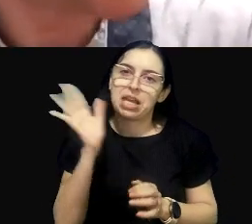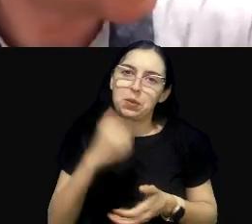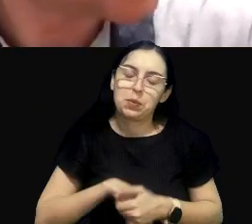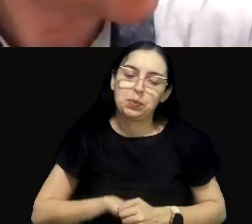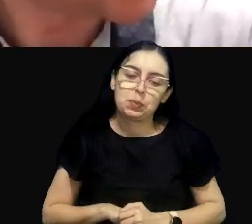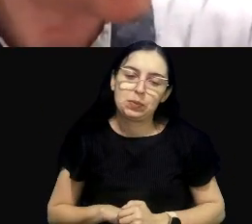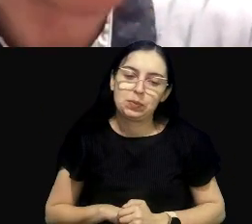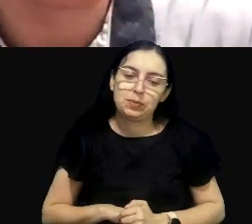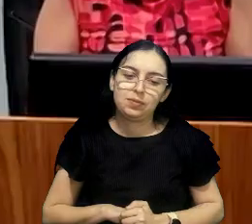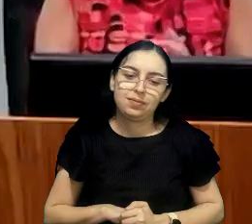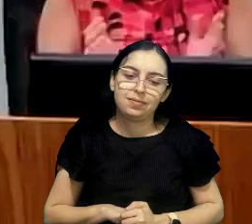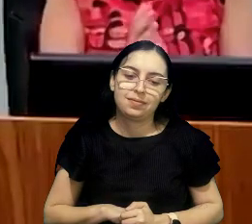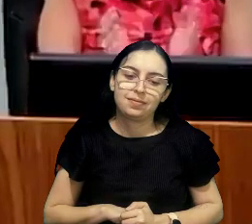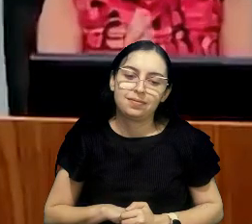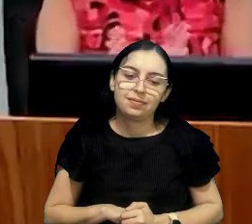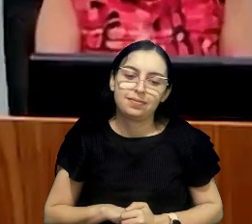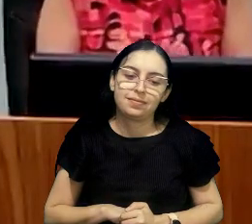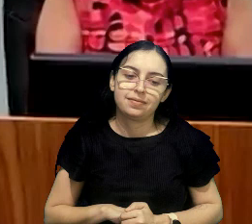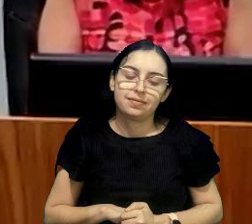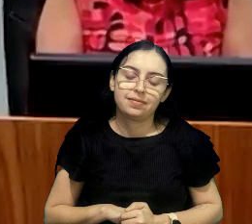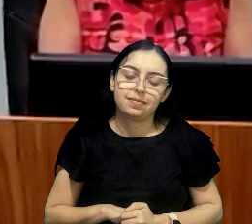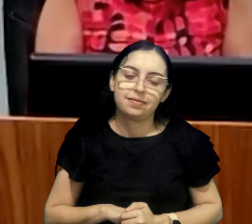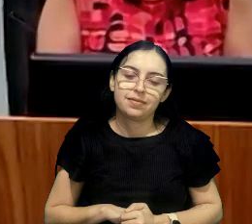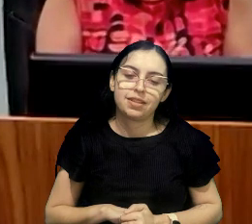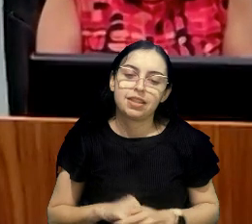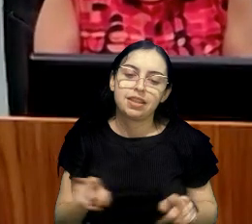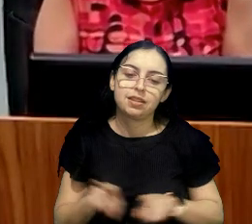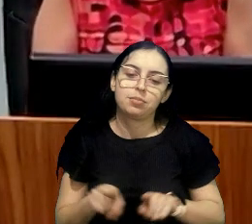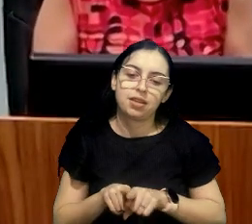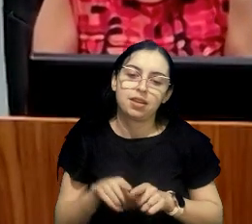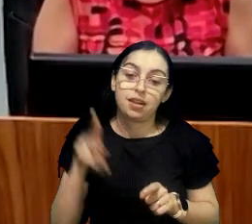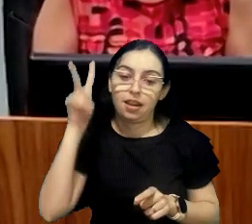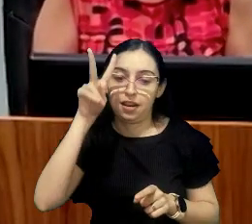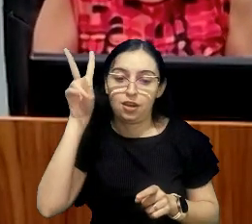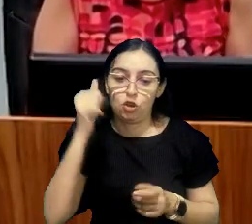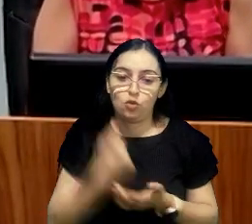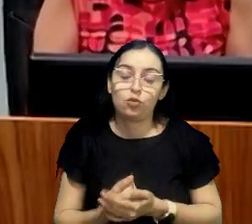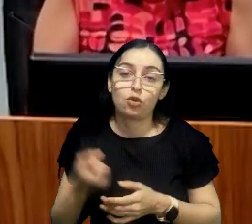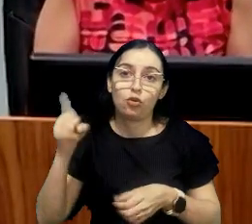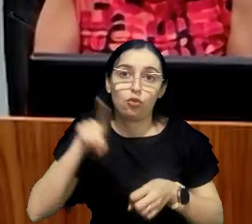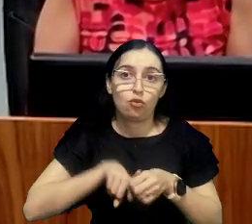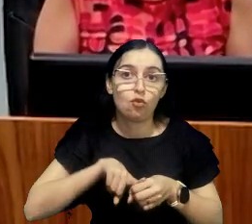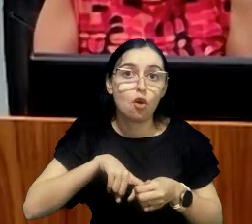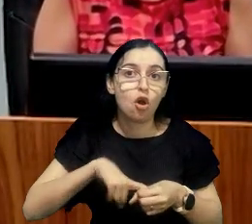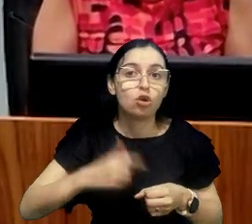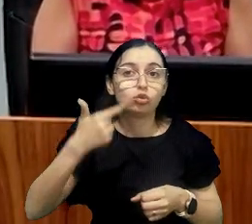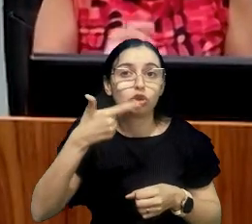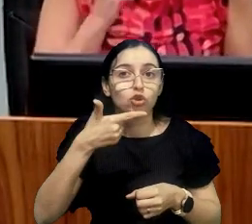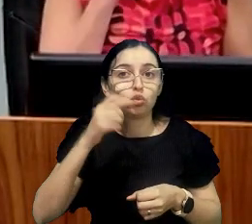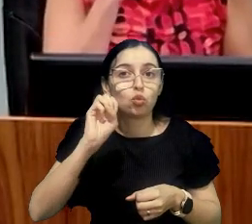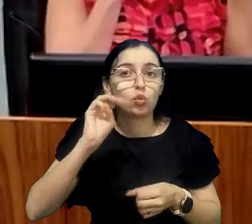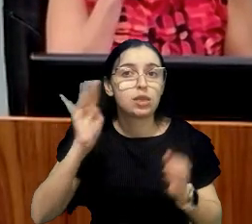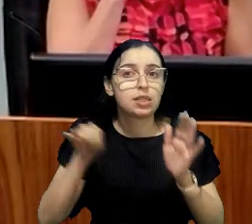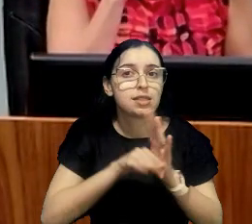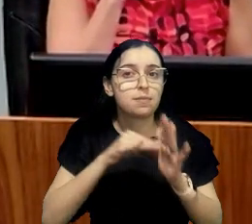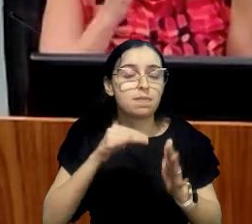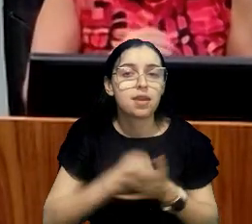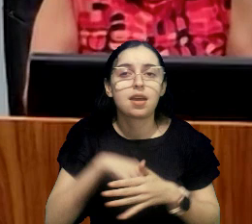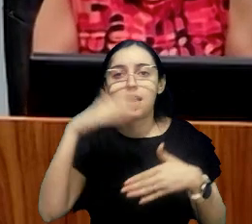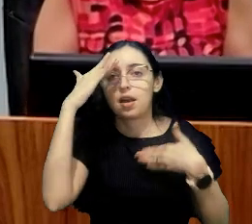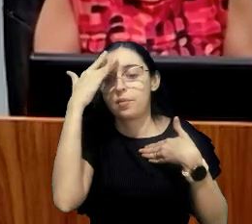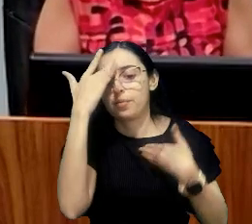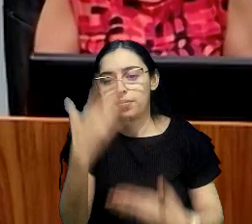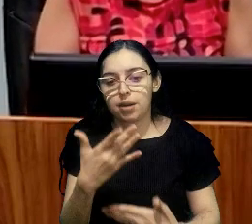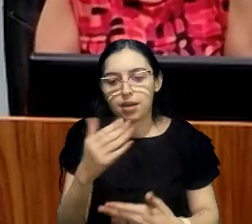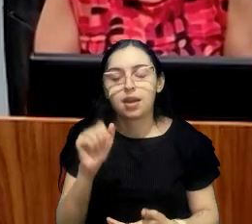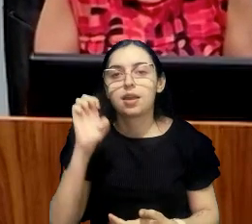Até a próxima. Eu também lembro só que a gente volta às duas e meia, e fica aqui o agradecimento em